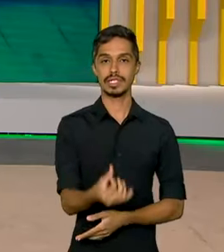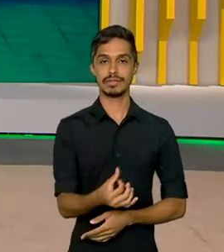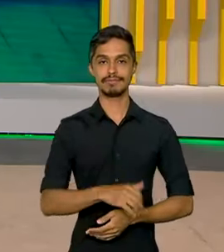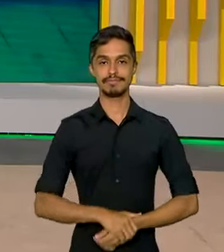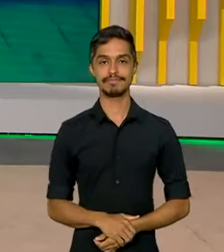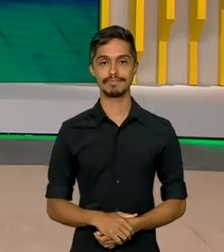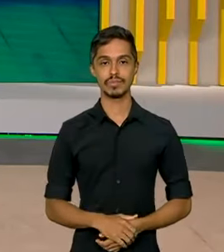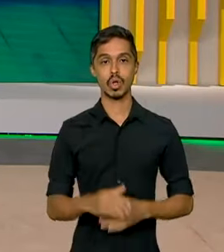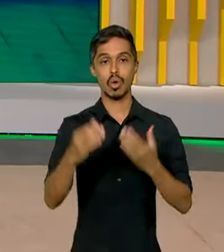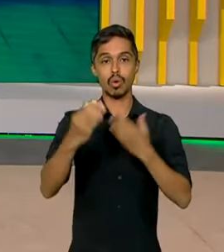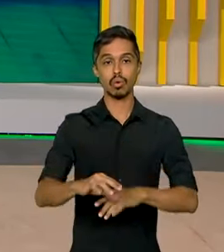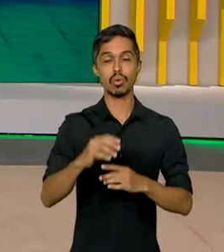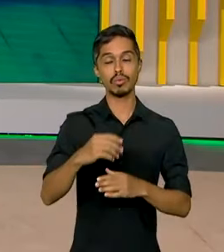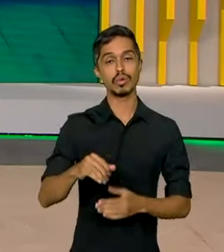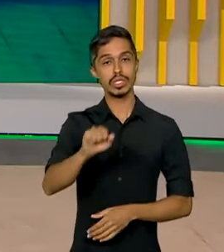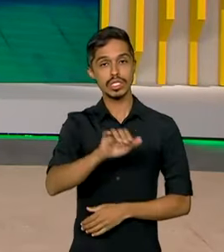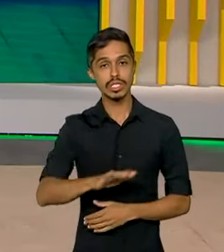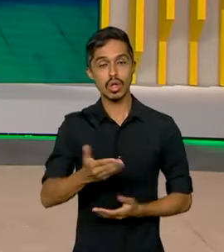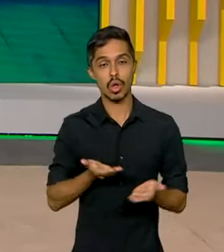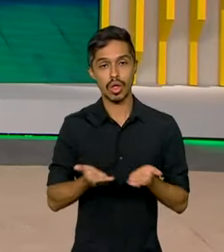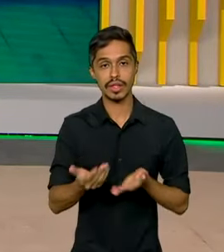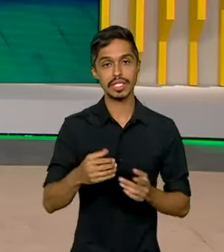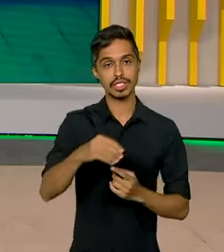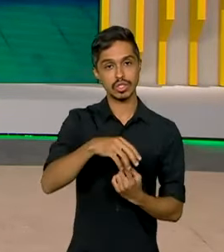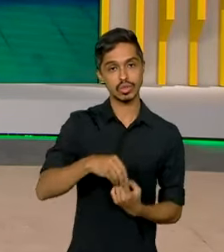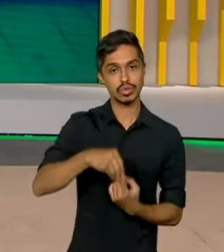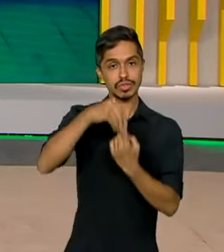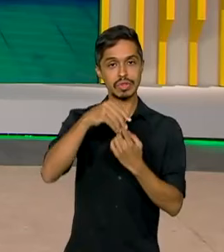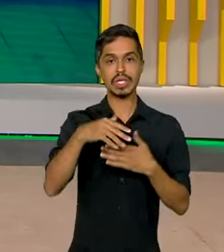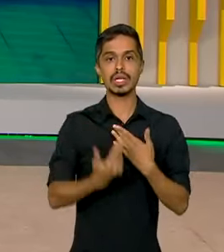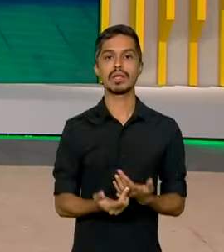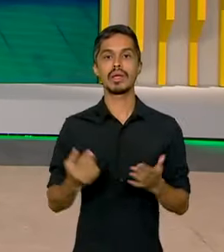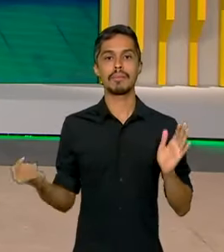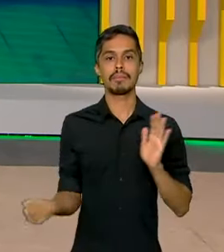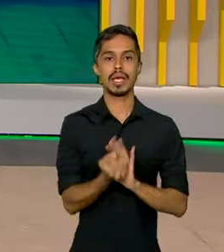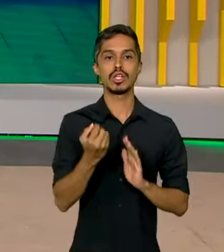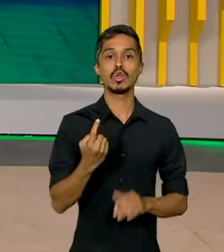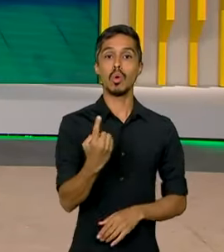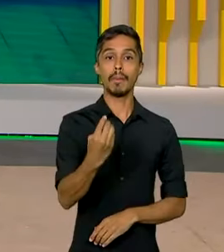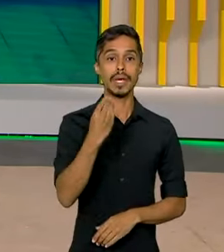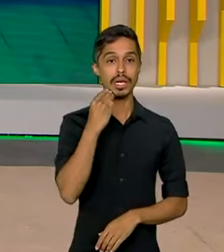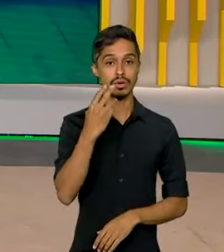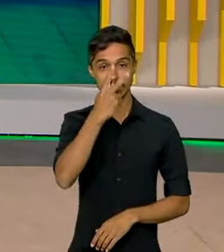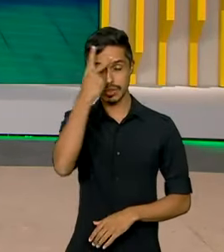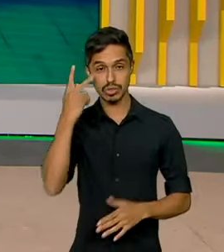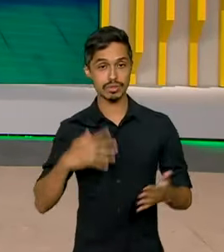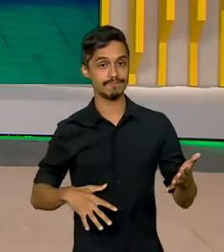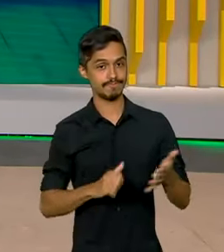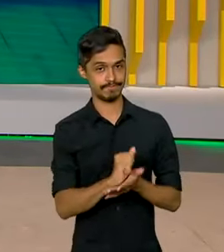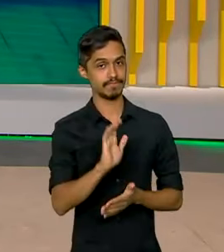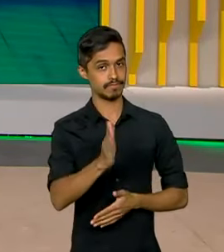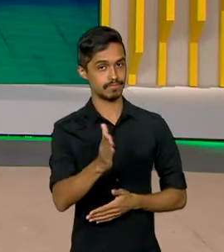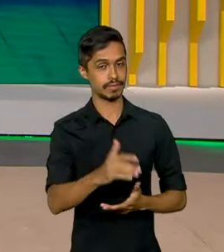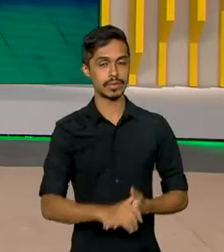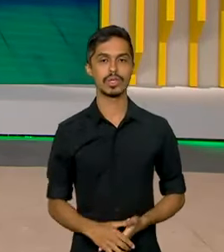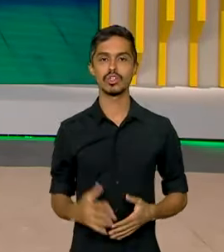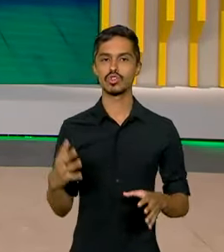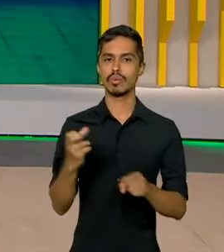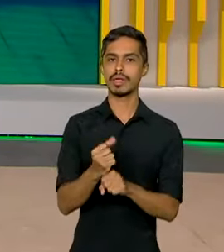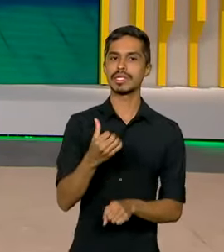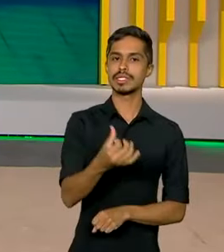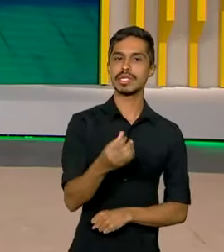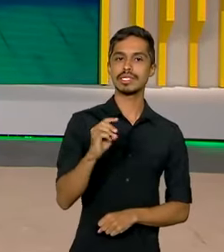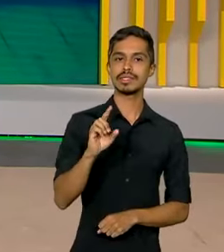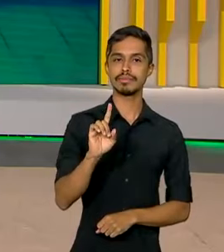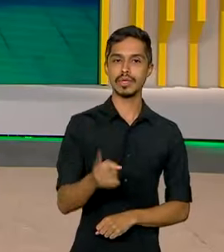O concurso público nacional unificado atingiu a marca de mais de um milhão de inscritos. E ao todo são mais